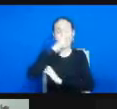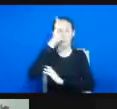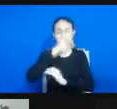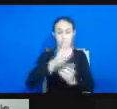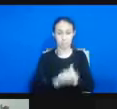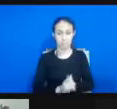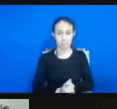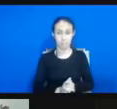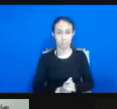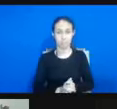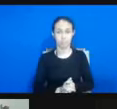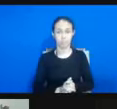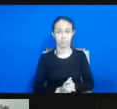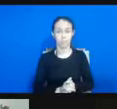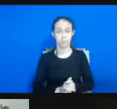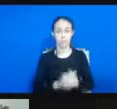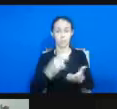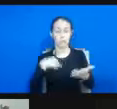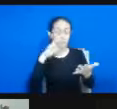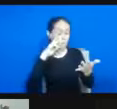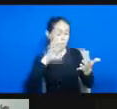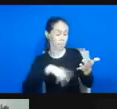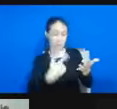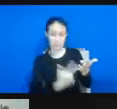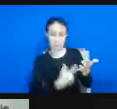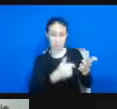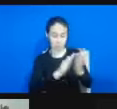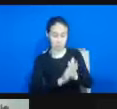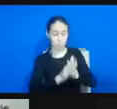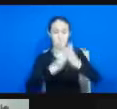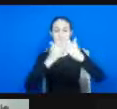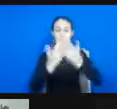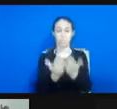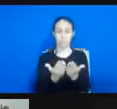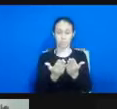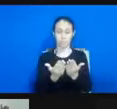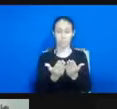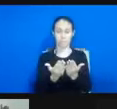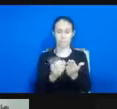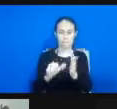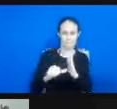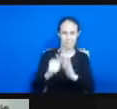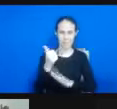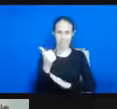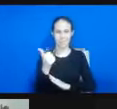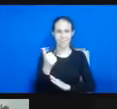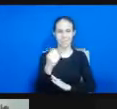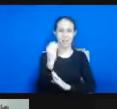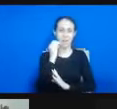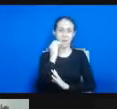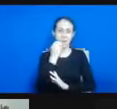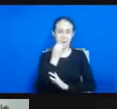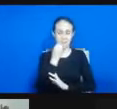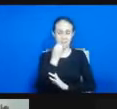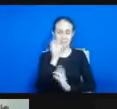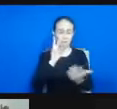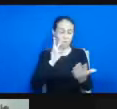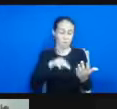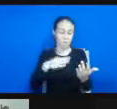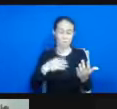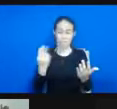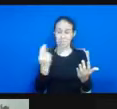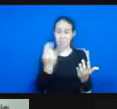quando eu abri o livro a primeira vez além de, claro a gente fica emocionada de ver o nomezinho da gente lá sendo